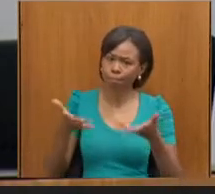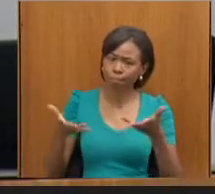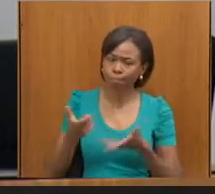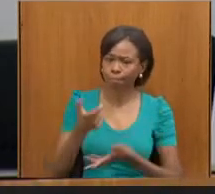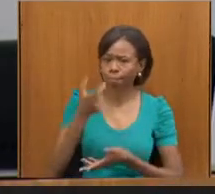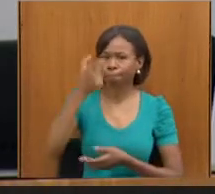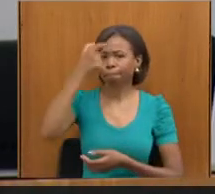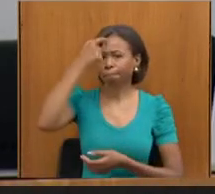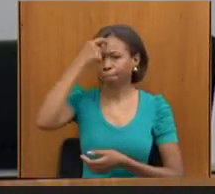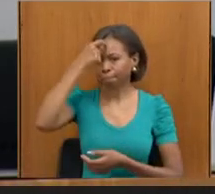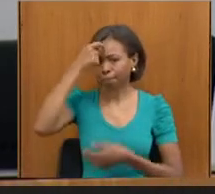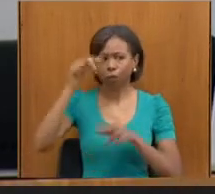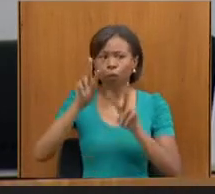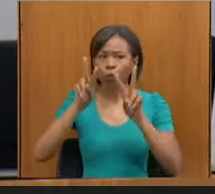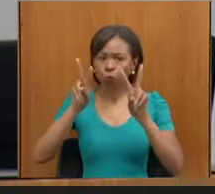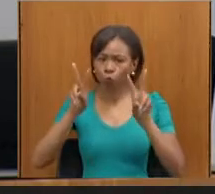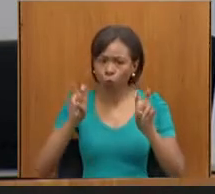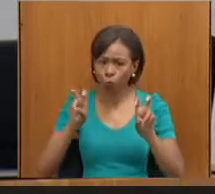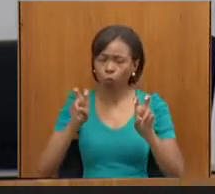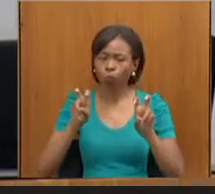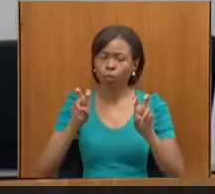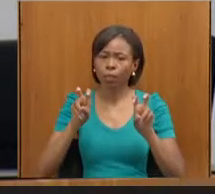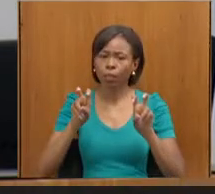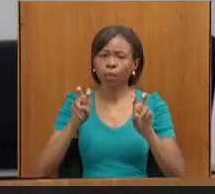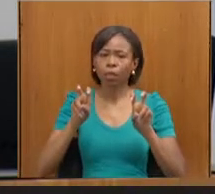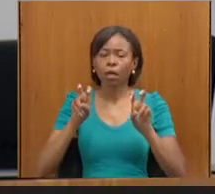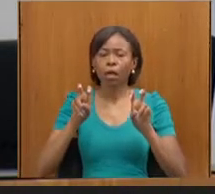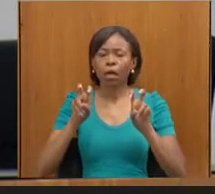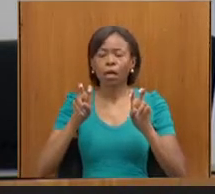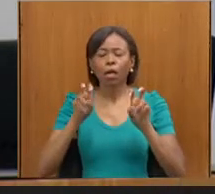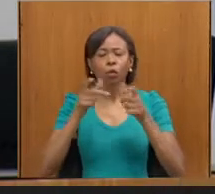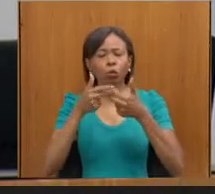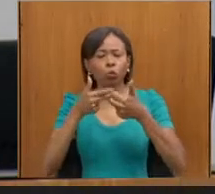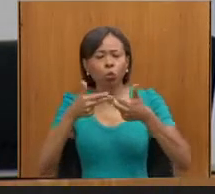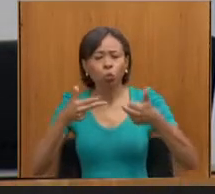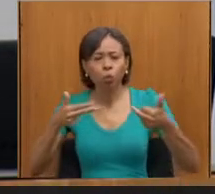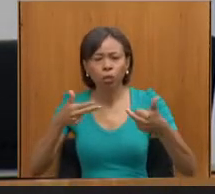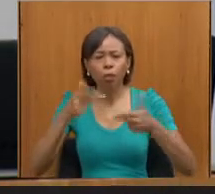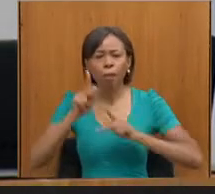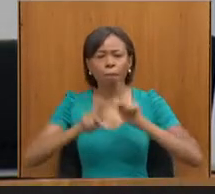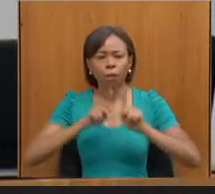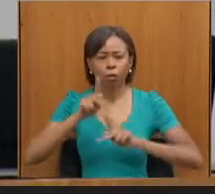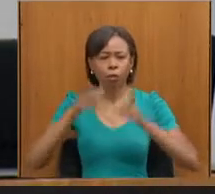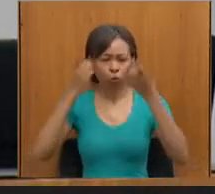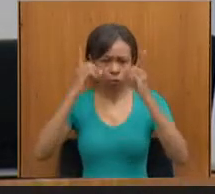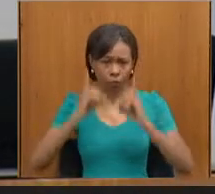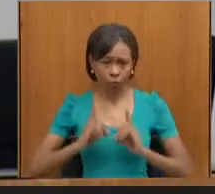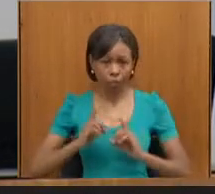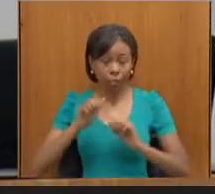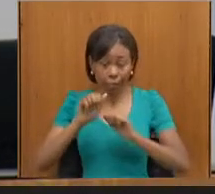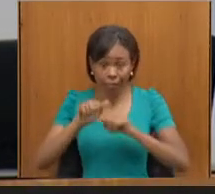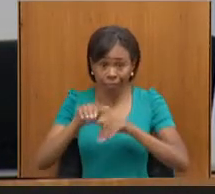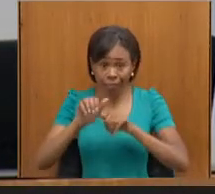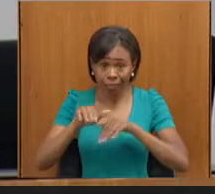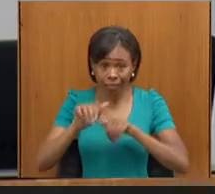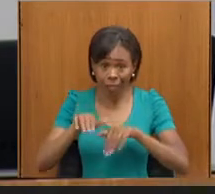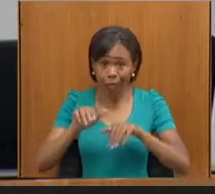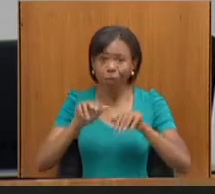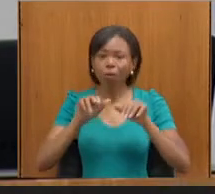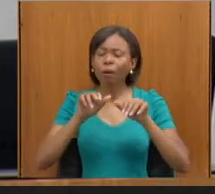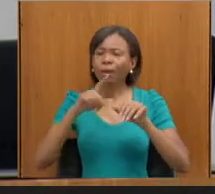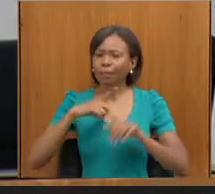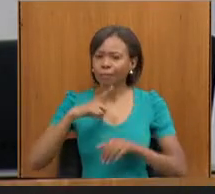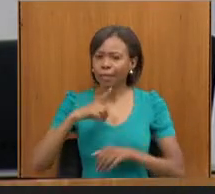sobre a causa das pessoas com deficiência. Lembrando que esse mês de setembro são várias datas importantes que a gente